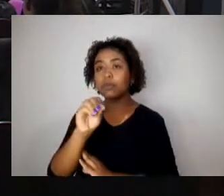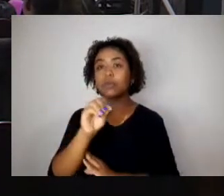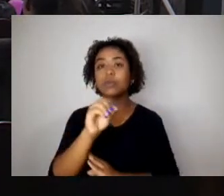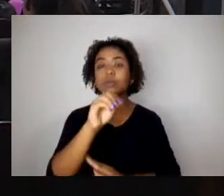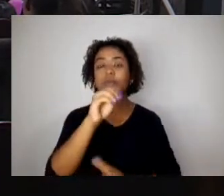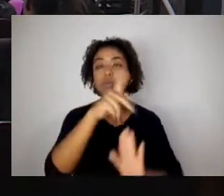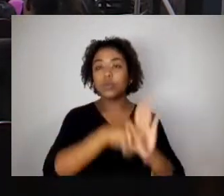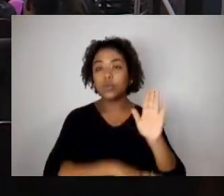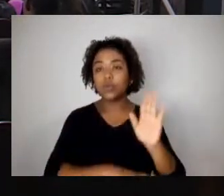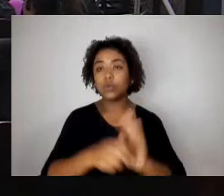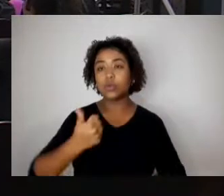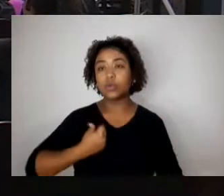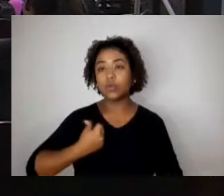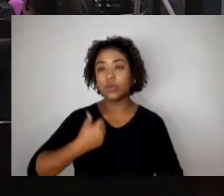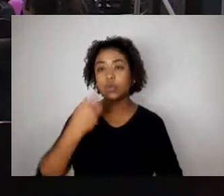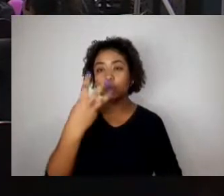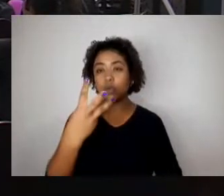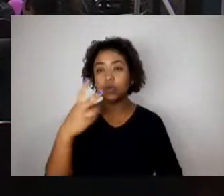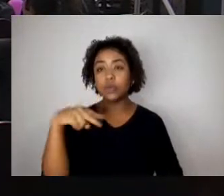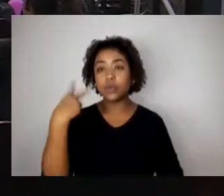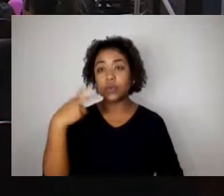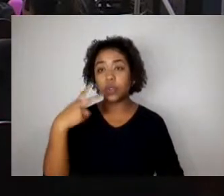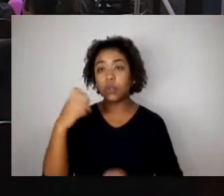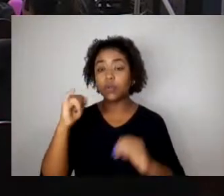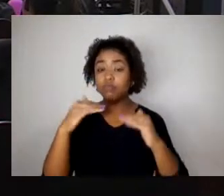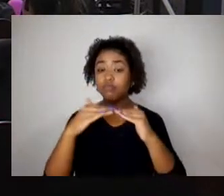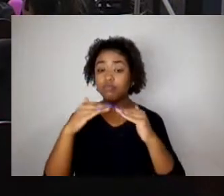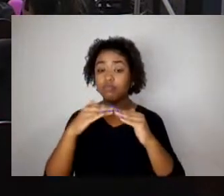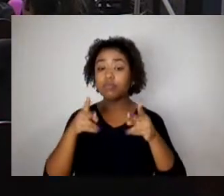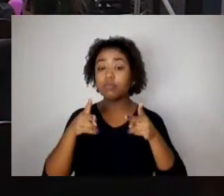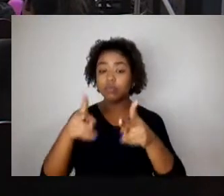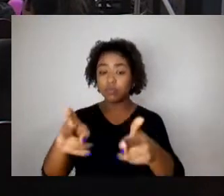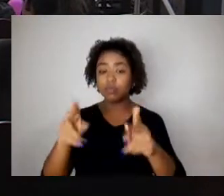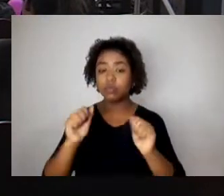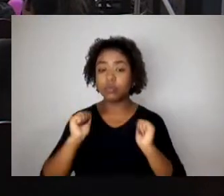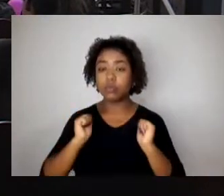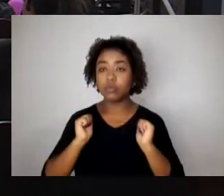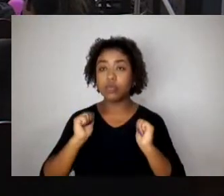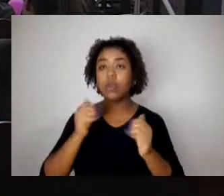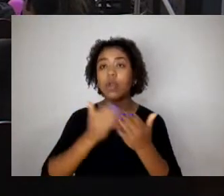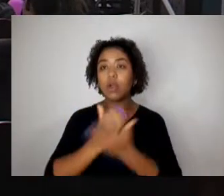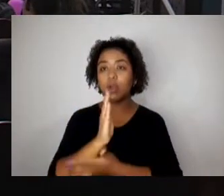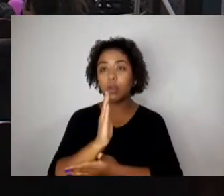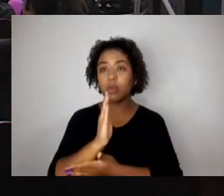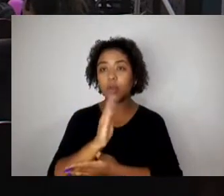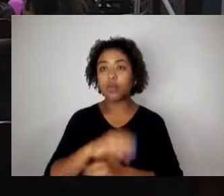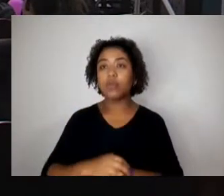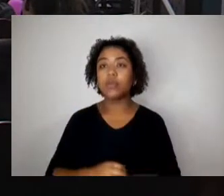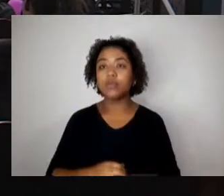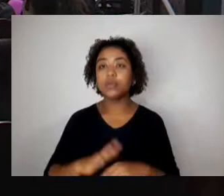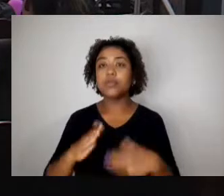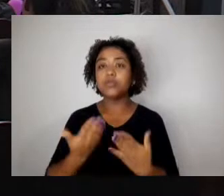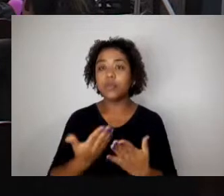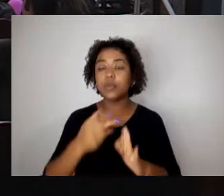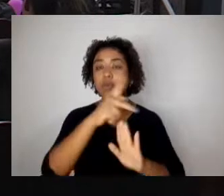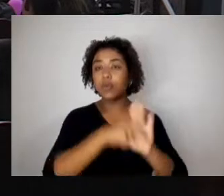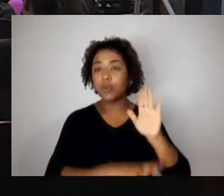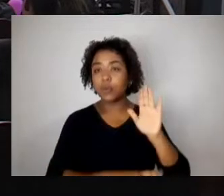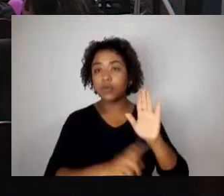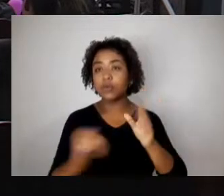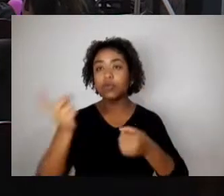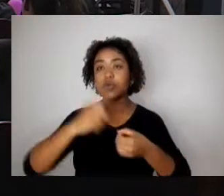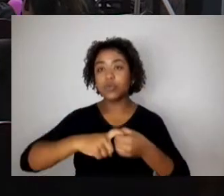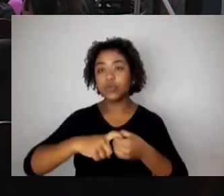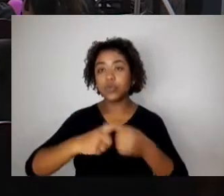vereadoras que concordam, permaneçam como estão, aprovada. A matéria, na realidade, volta para discutir. Nós estamos